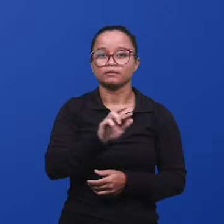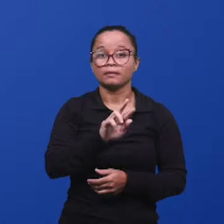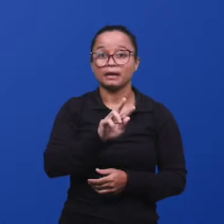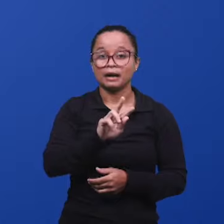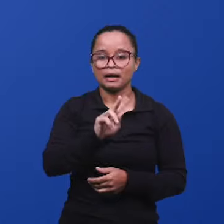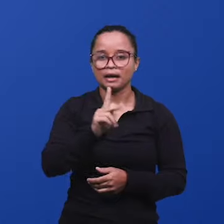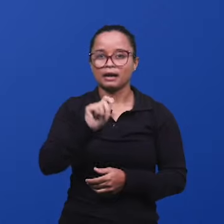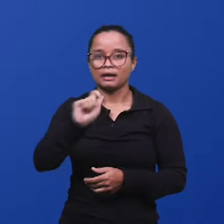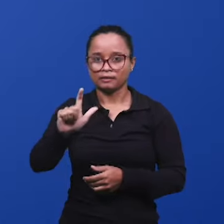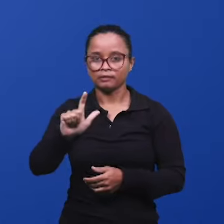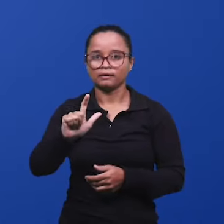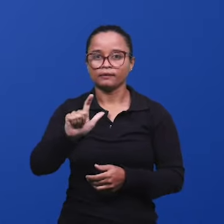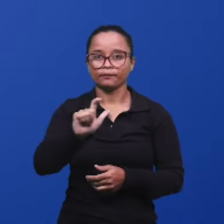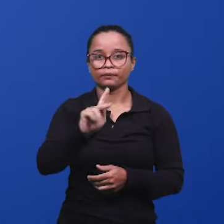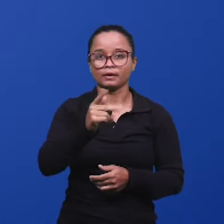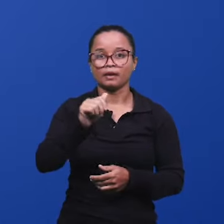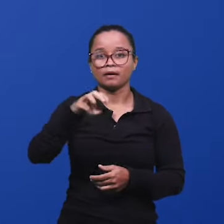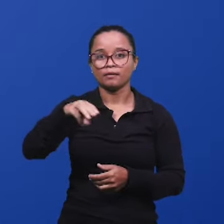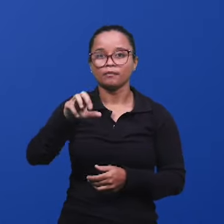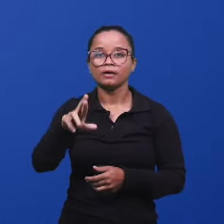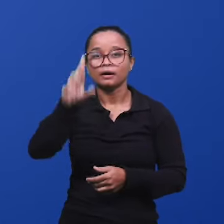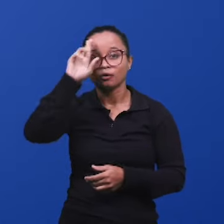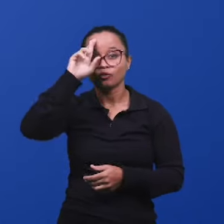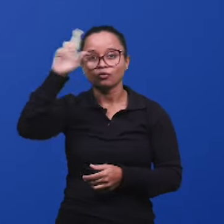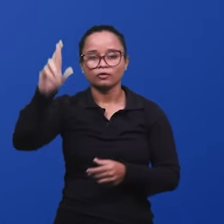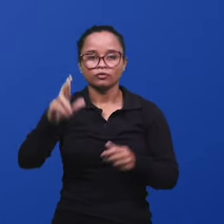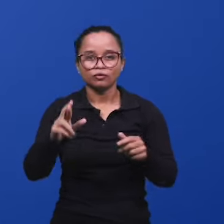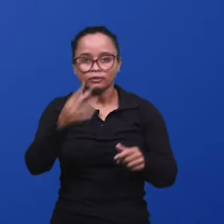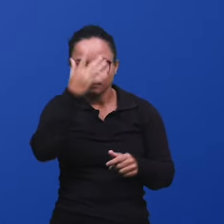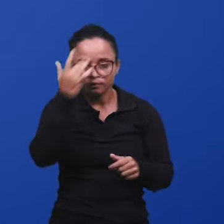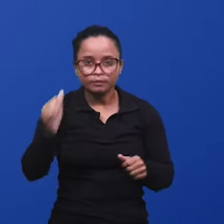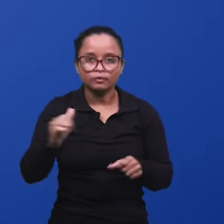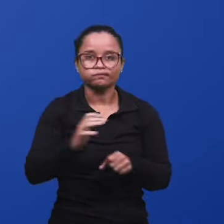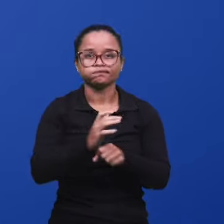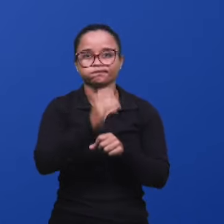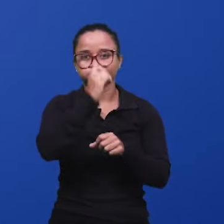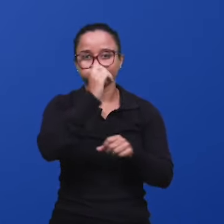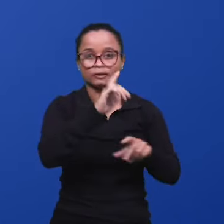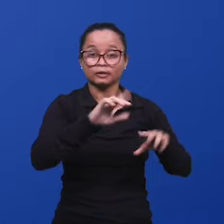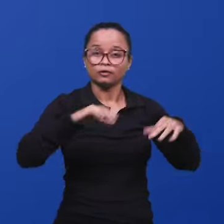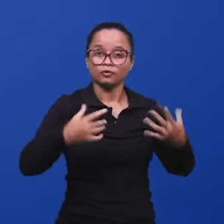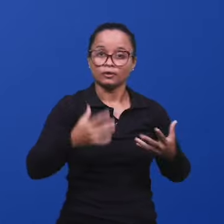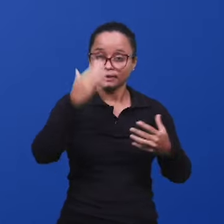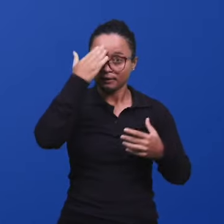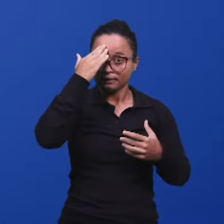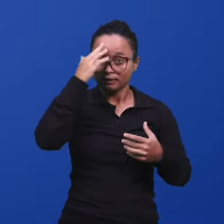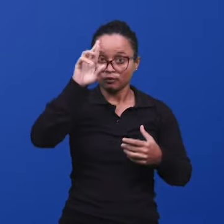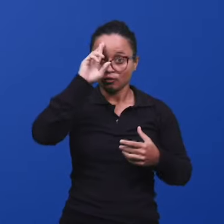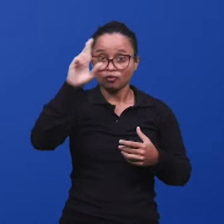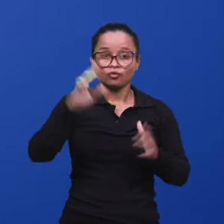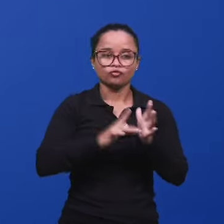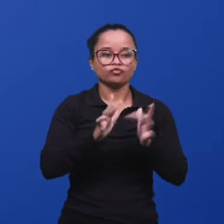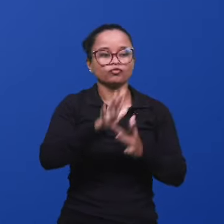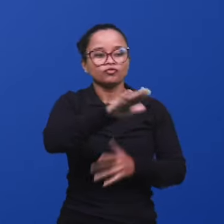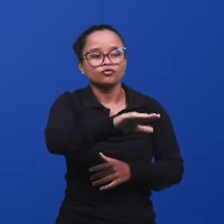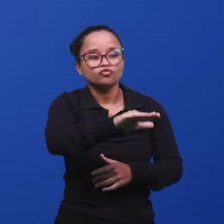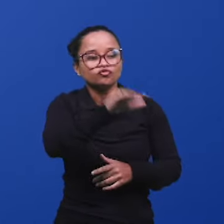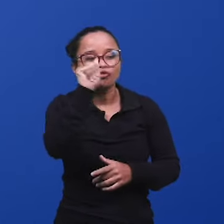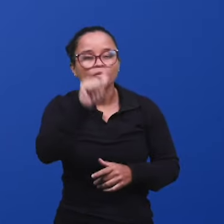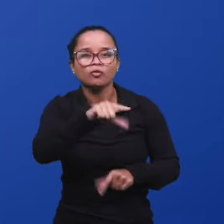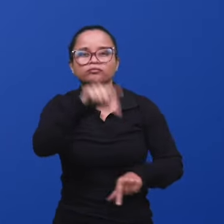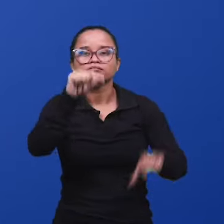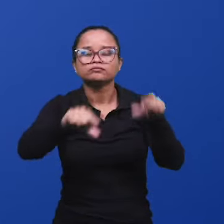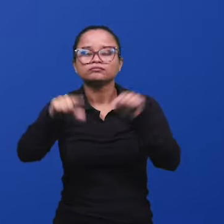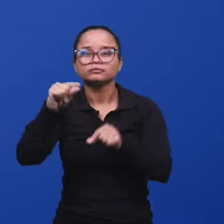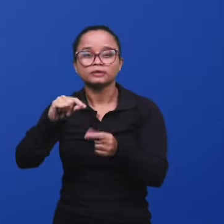das multidões. Nesse contexto, podemos depender que o senhor Jesus nos tirou do meio de uma multidão para sermos